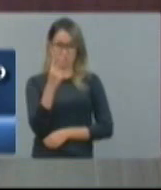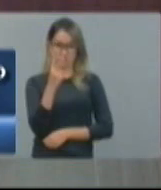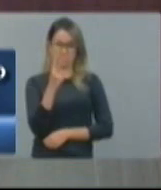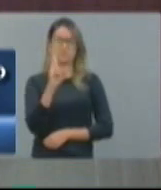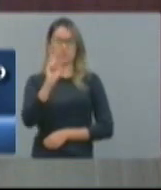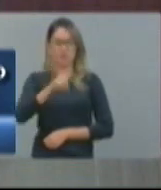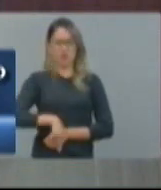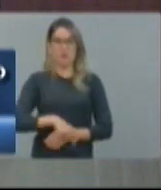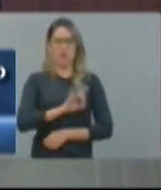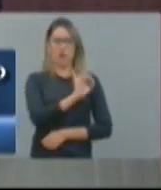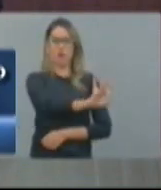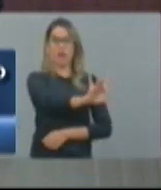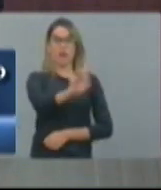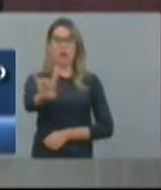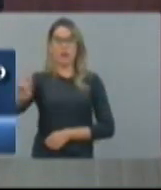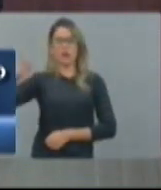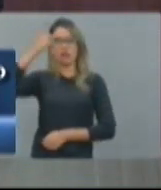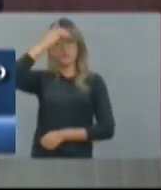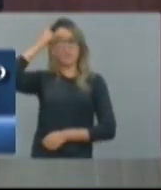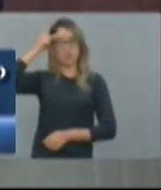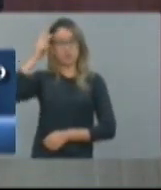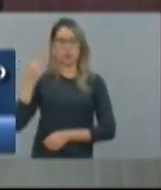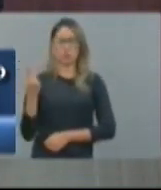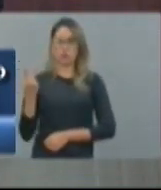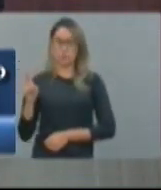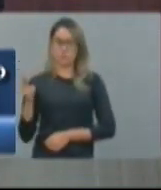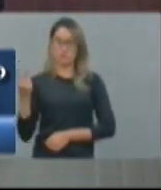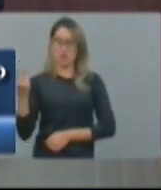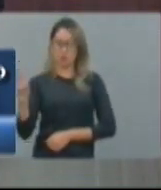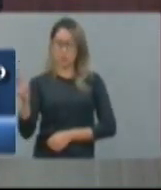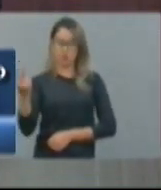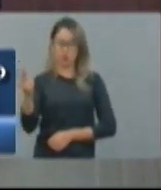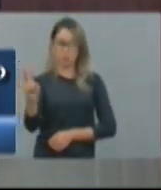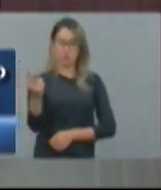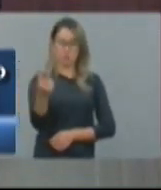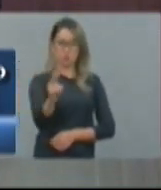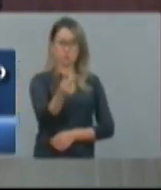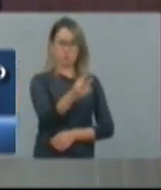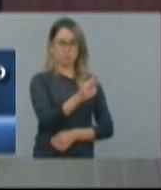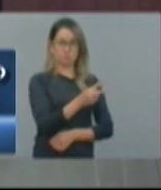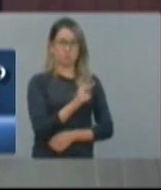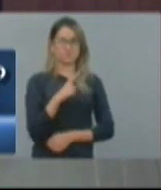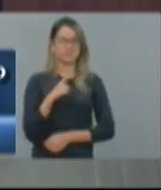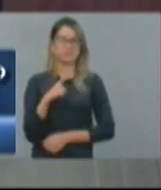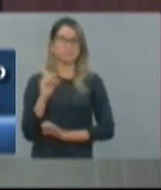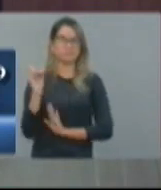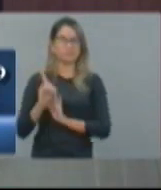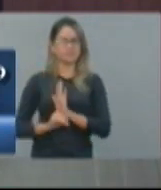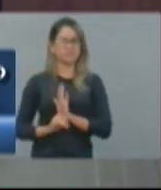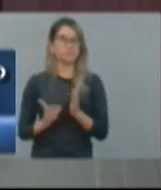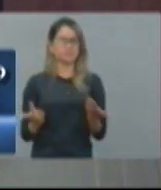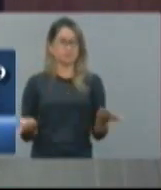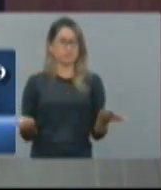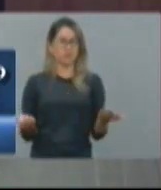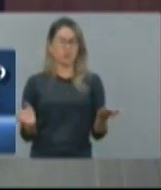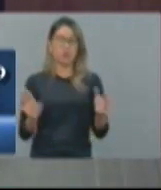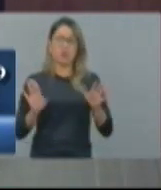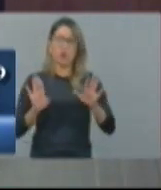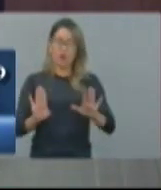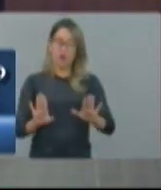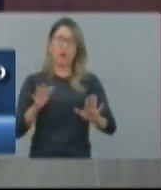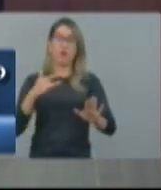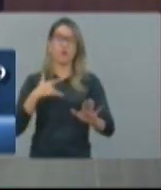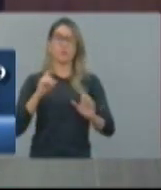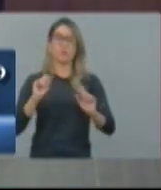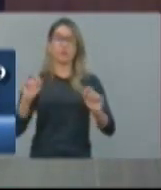gastava, o governo do Estado entrava com basicamente um real. Por ocasião do último ano do governo CID,